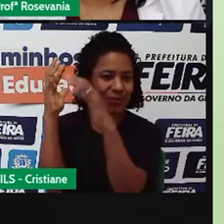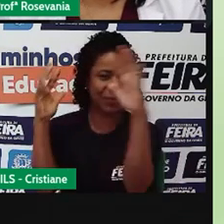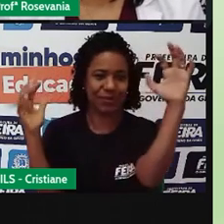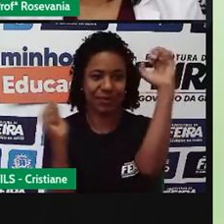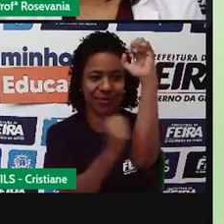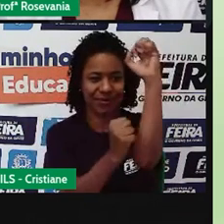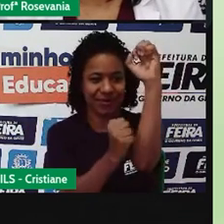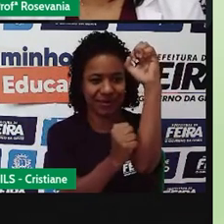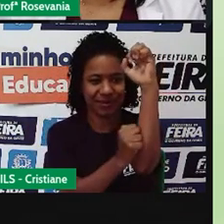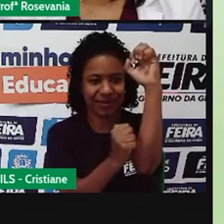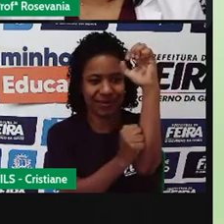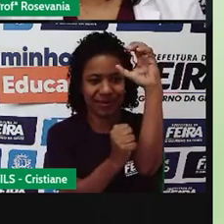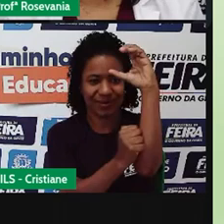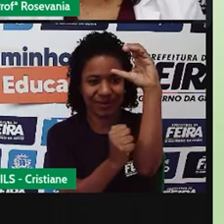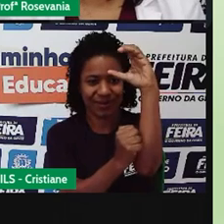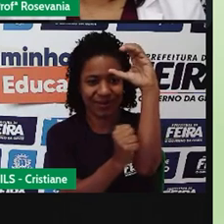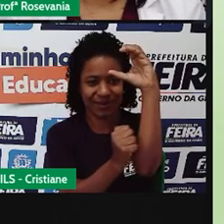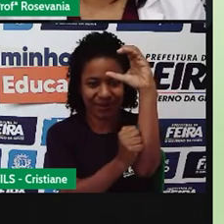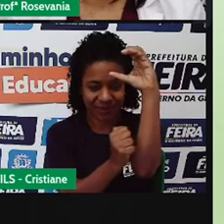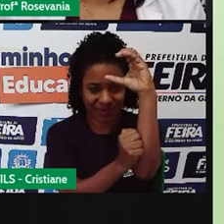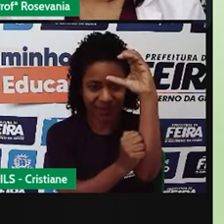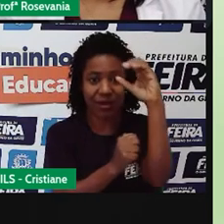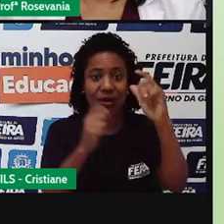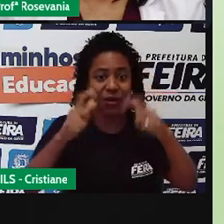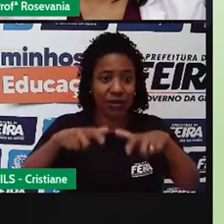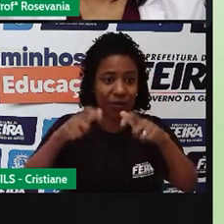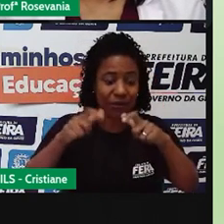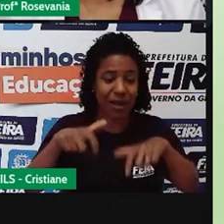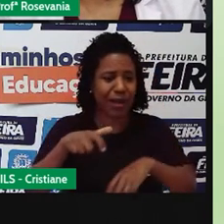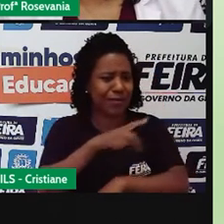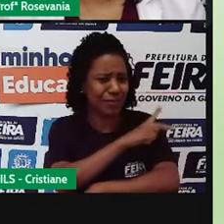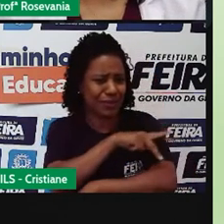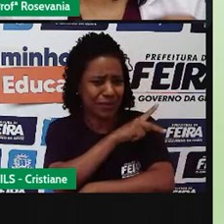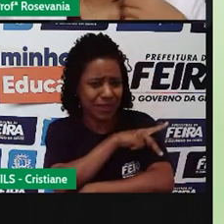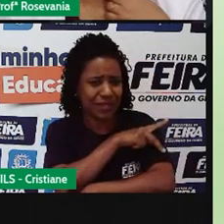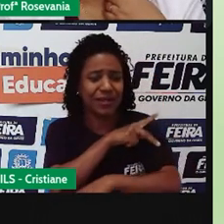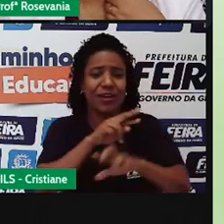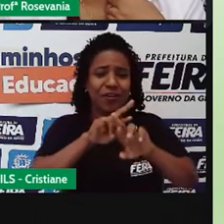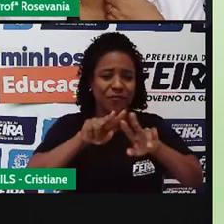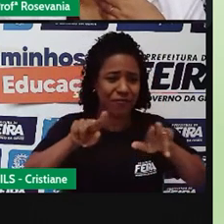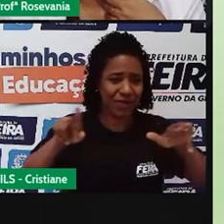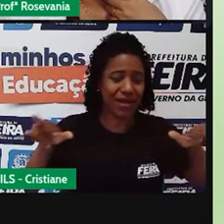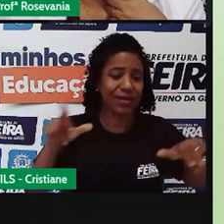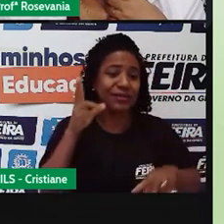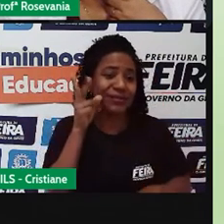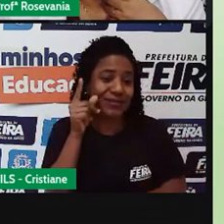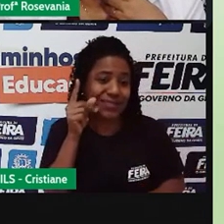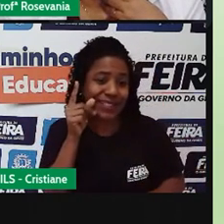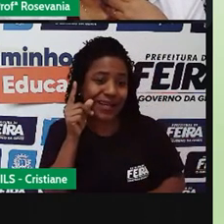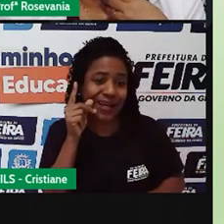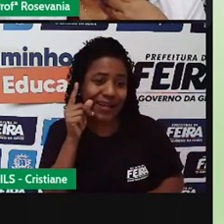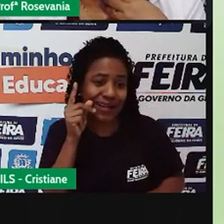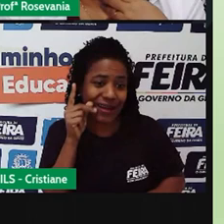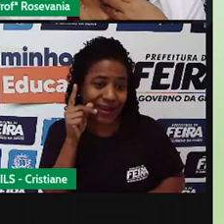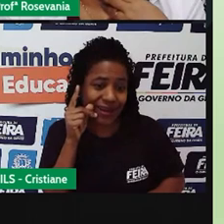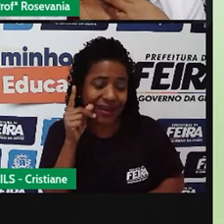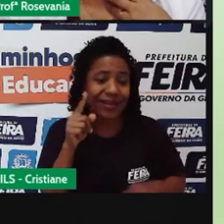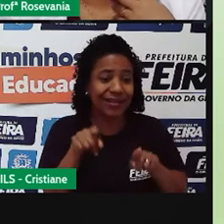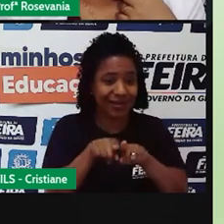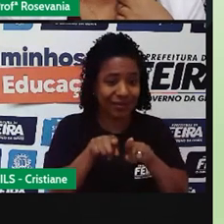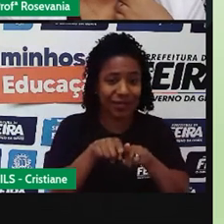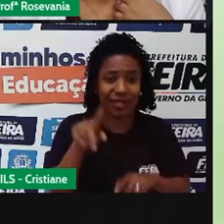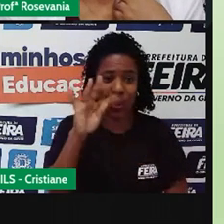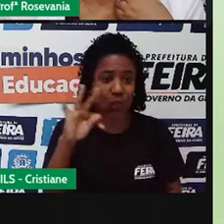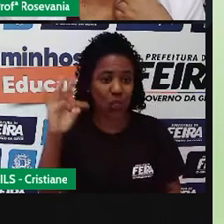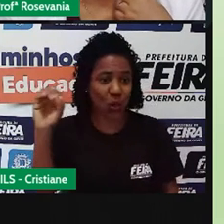duas, né, ocupa os estados do Maranhão, Piauí, Ceará, Pará, e o norte do Tocantins, né, que é esse pedacinho aqui, que a gente está